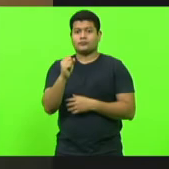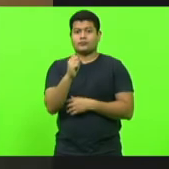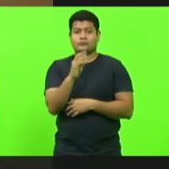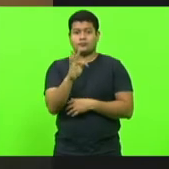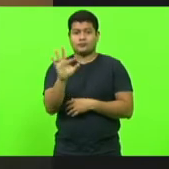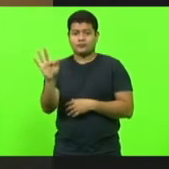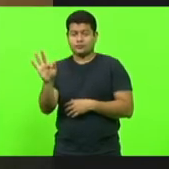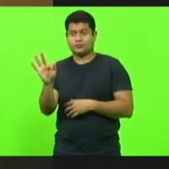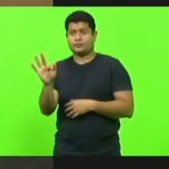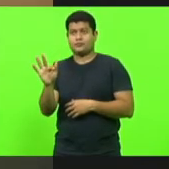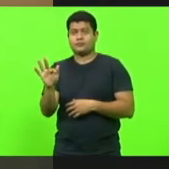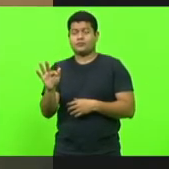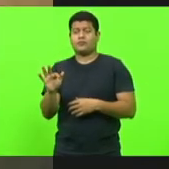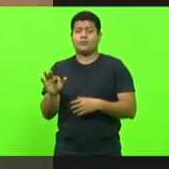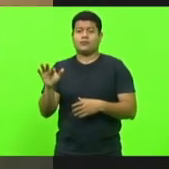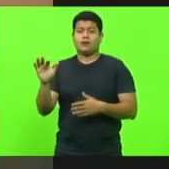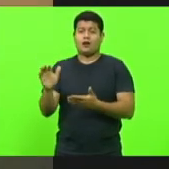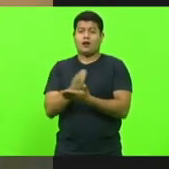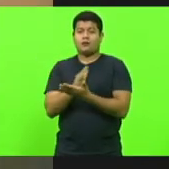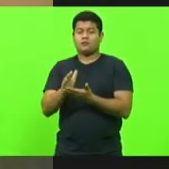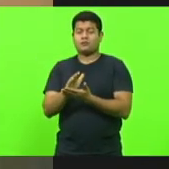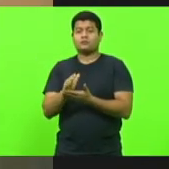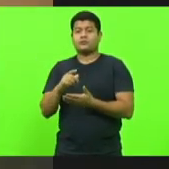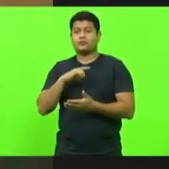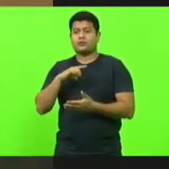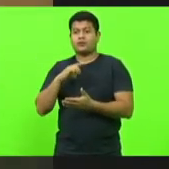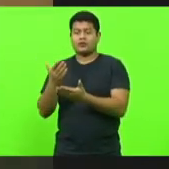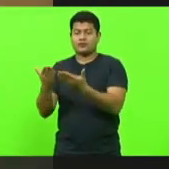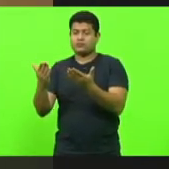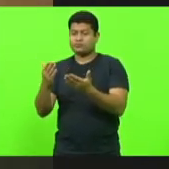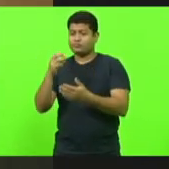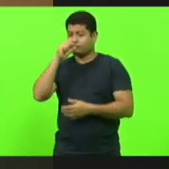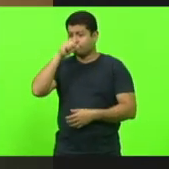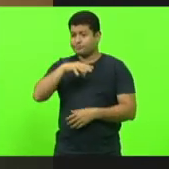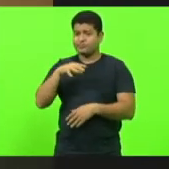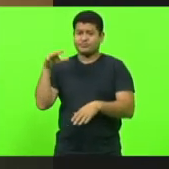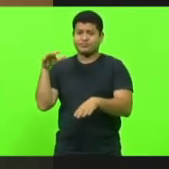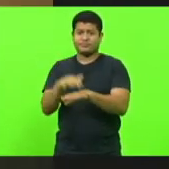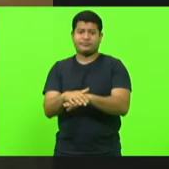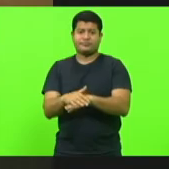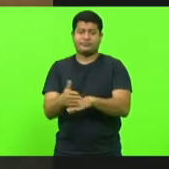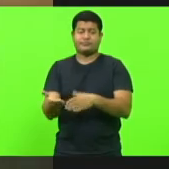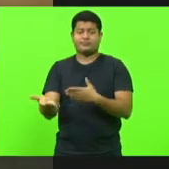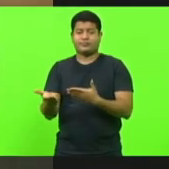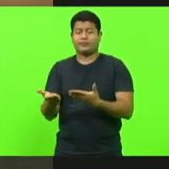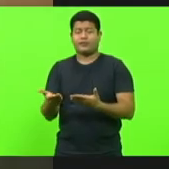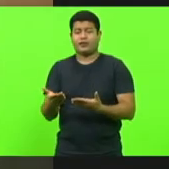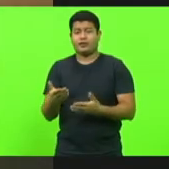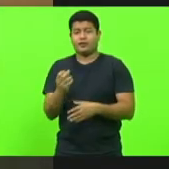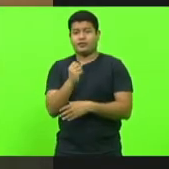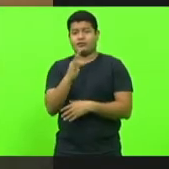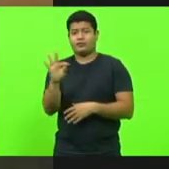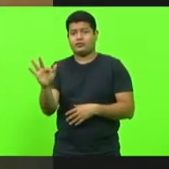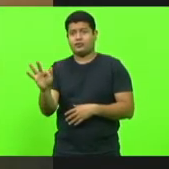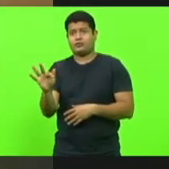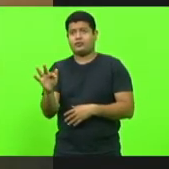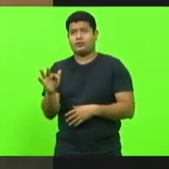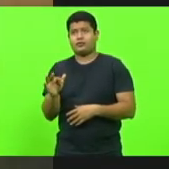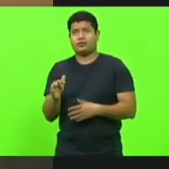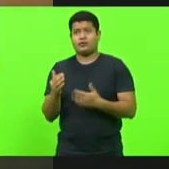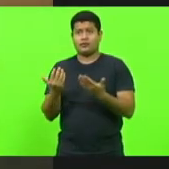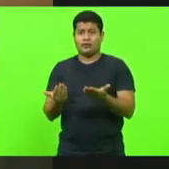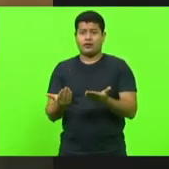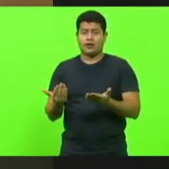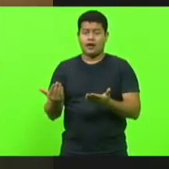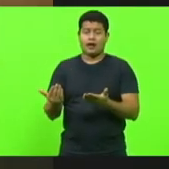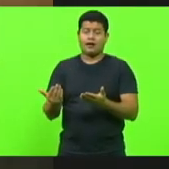né muitas vezes alguns abusos né do STF claro que vem no deputado floriano